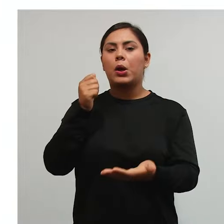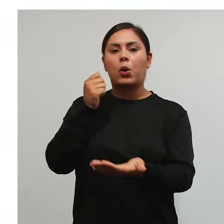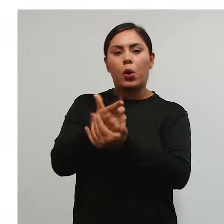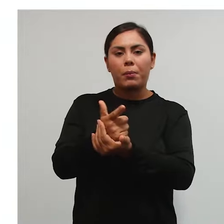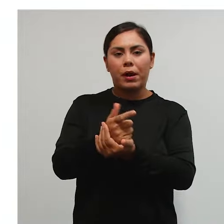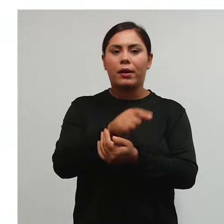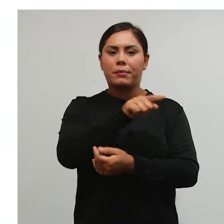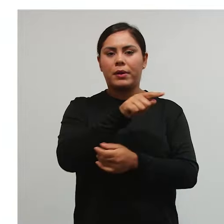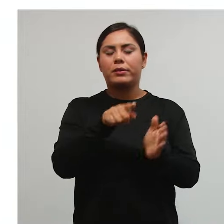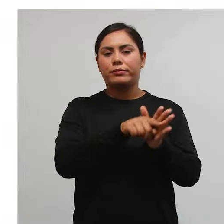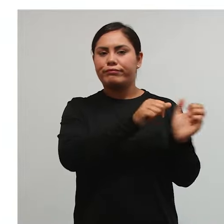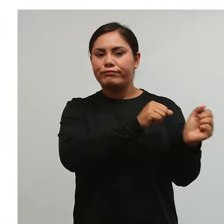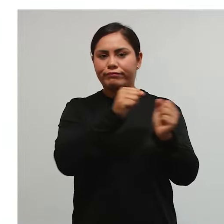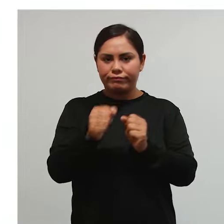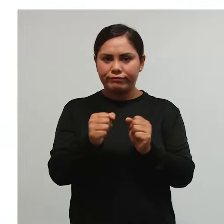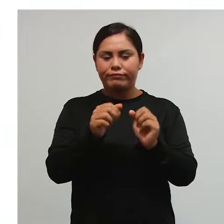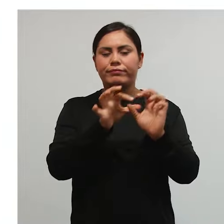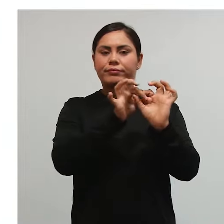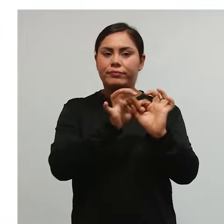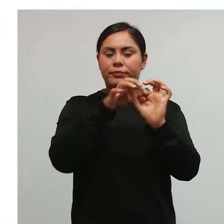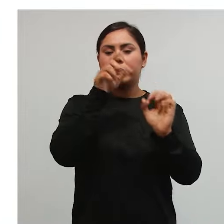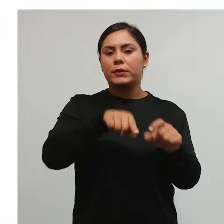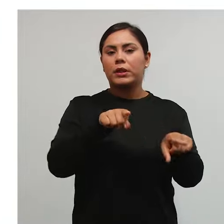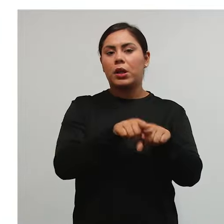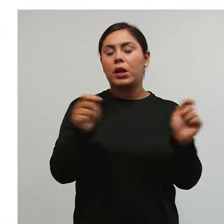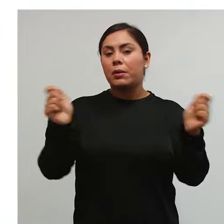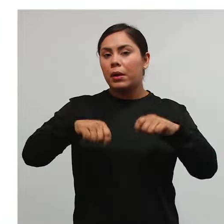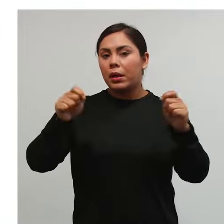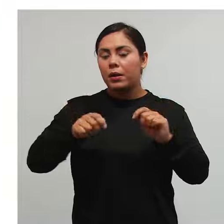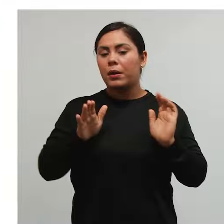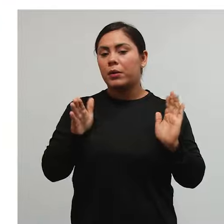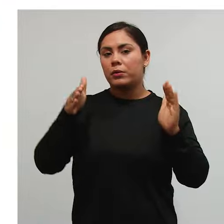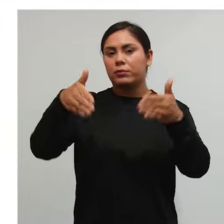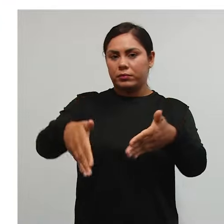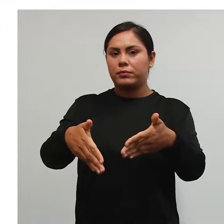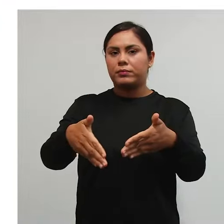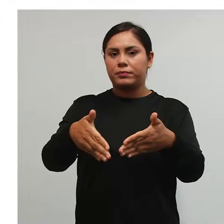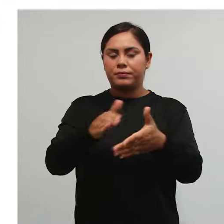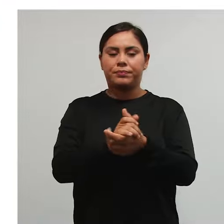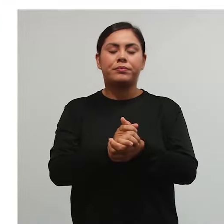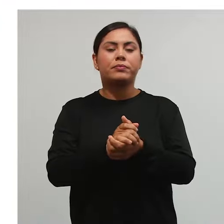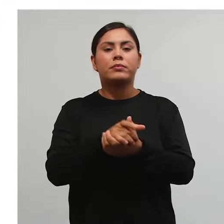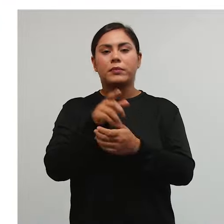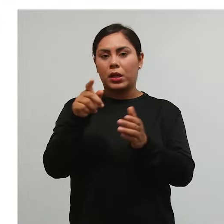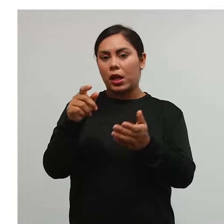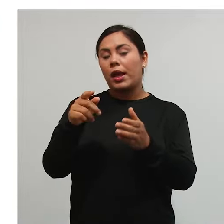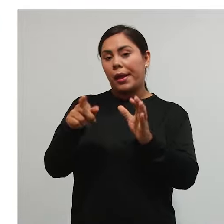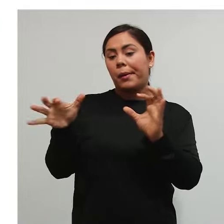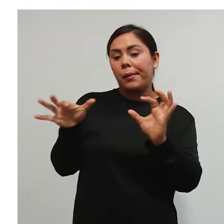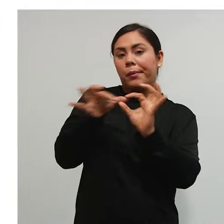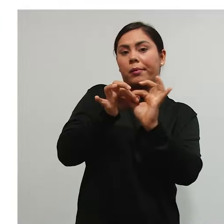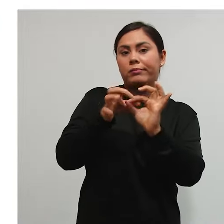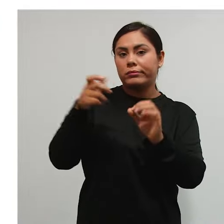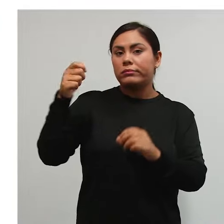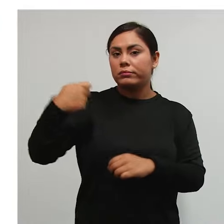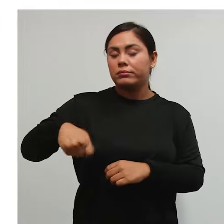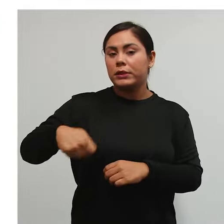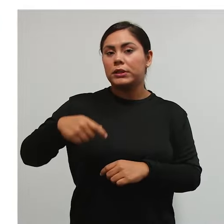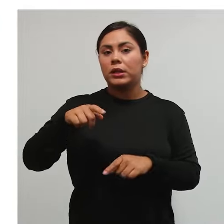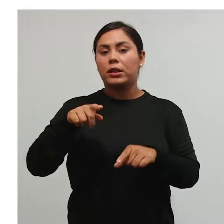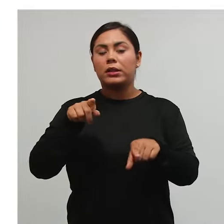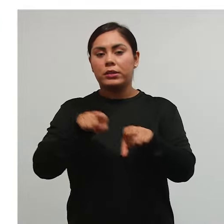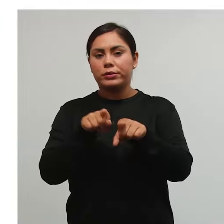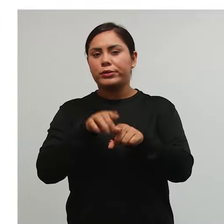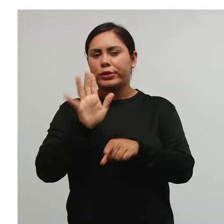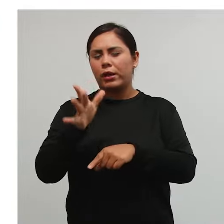União, como eu já mencionei. Ela é de competência exclusiva dessa. É um tributo vinculado, ou seja, como eu já